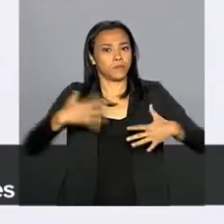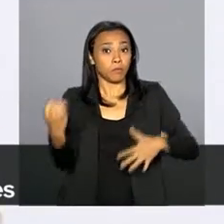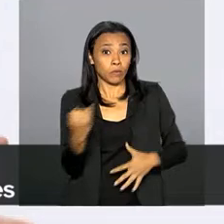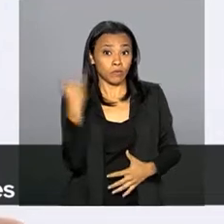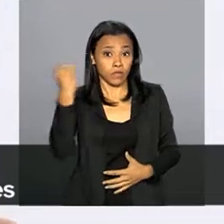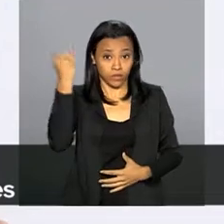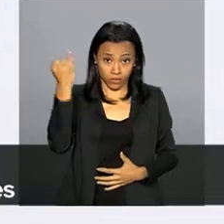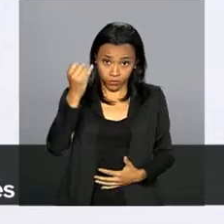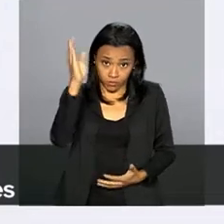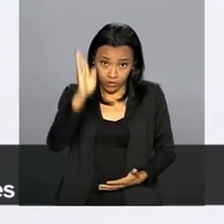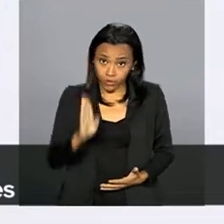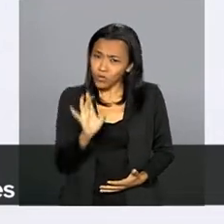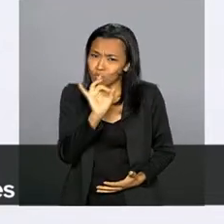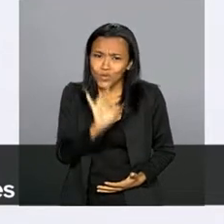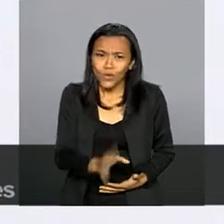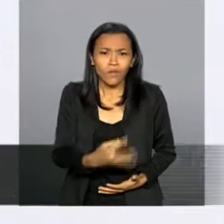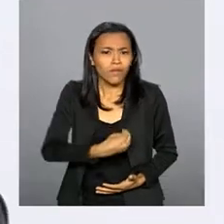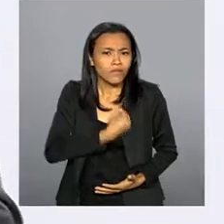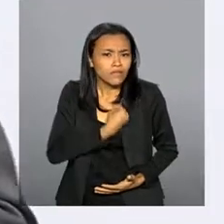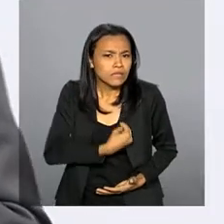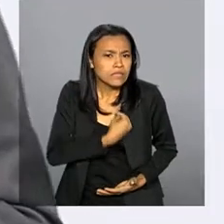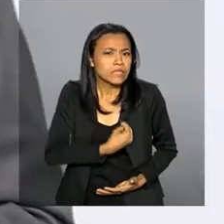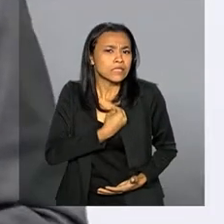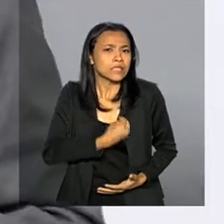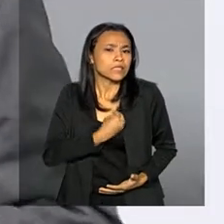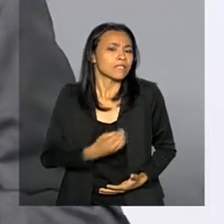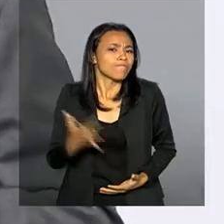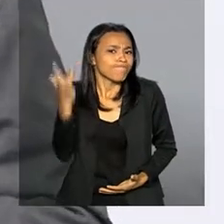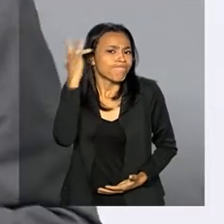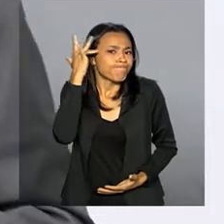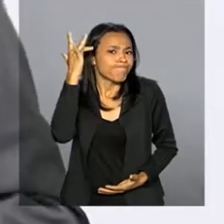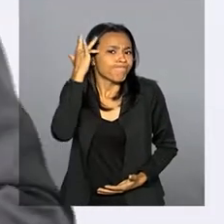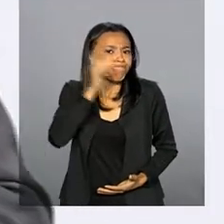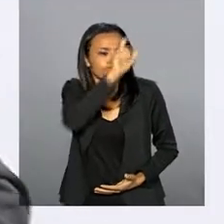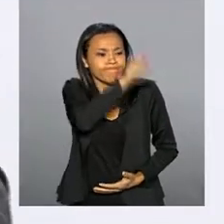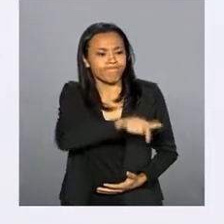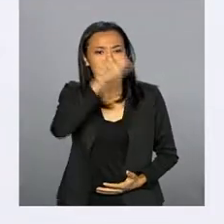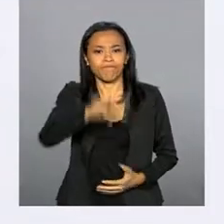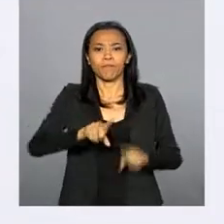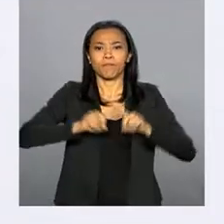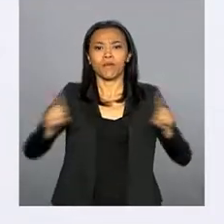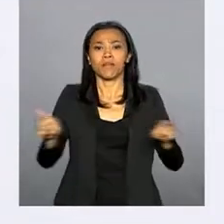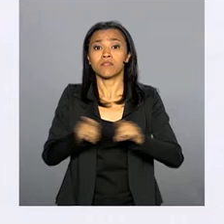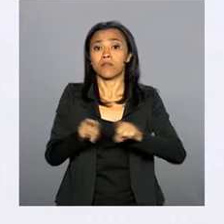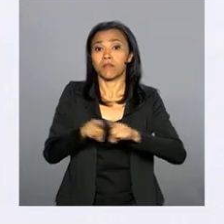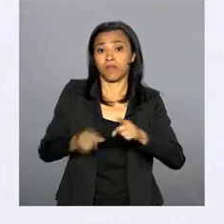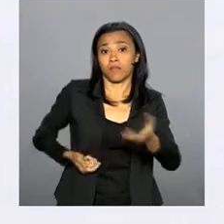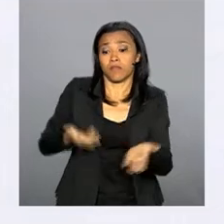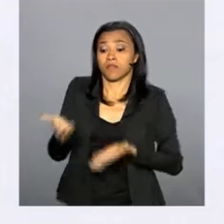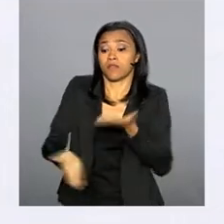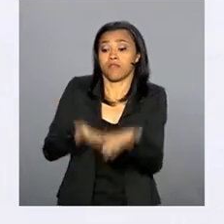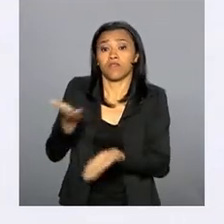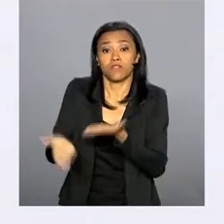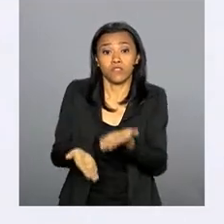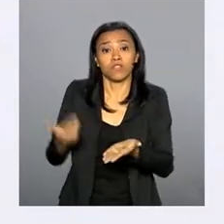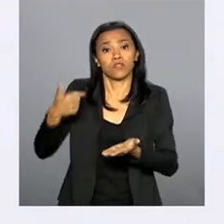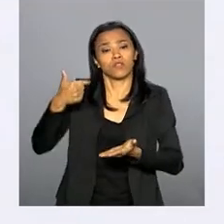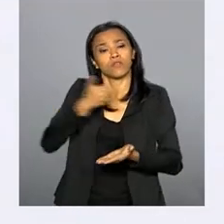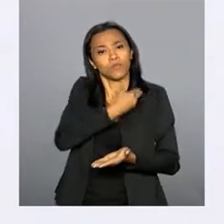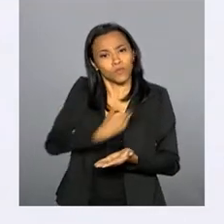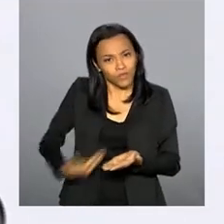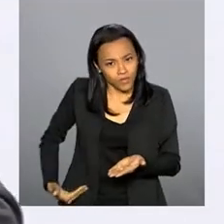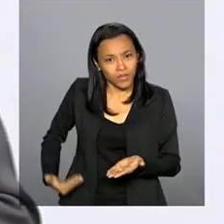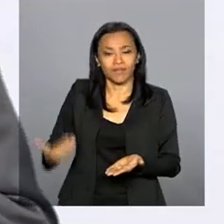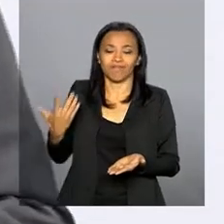qualidade de vida das pessoas, mas também na qualidade dos serviços públicos prestados junto à nação